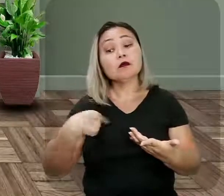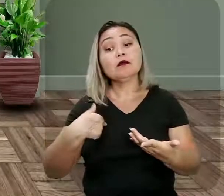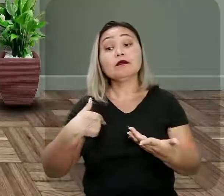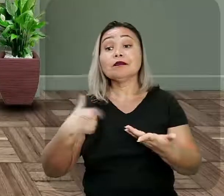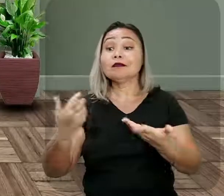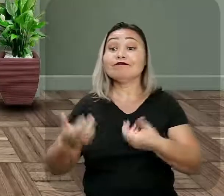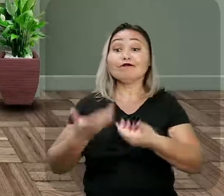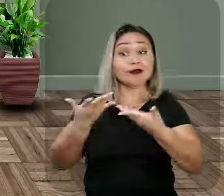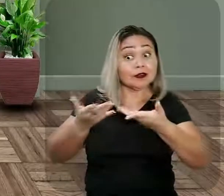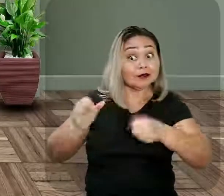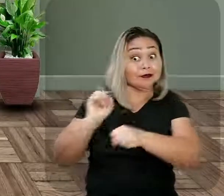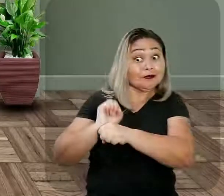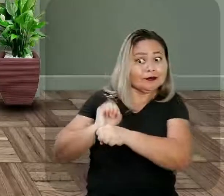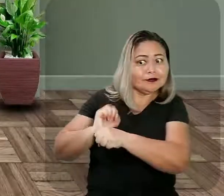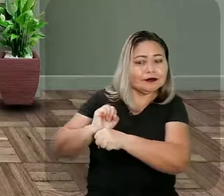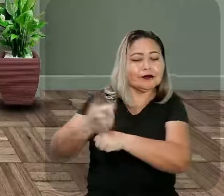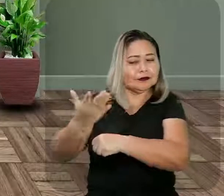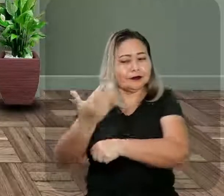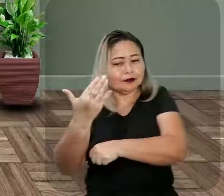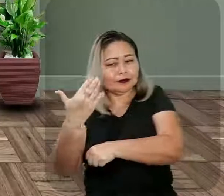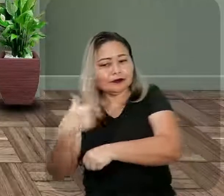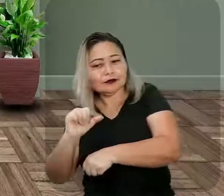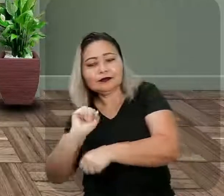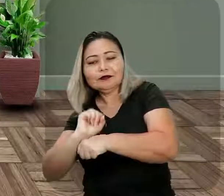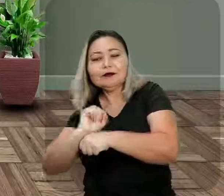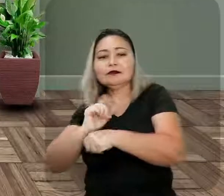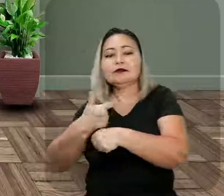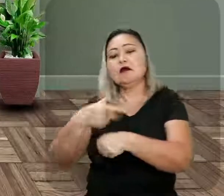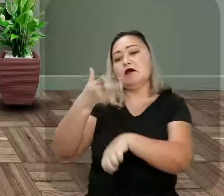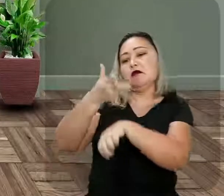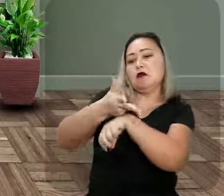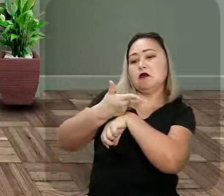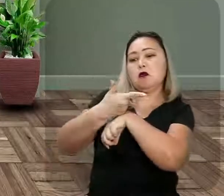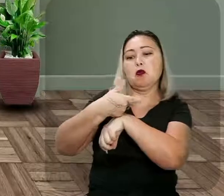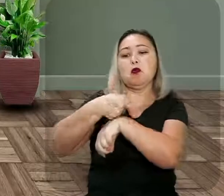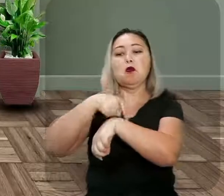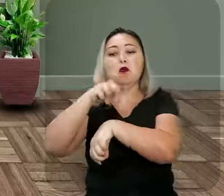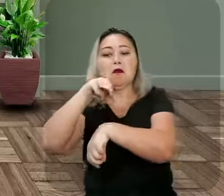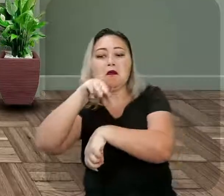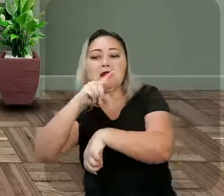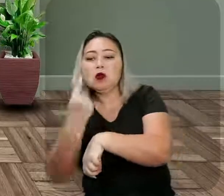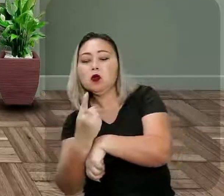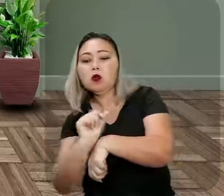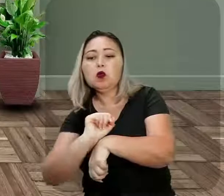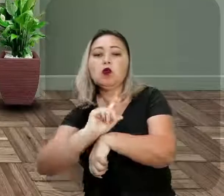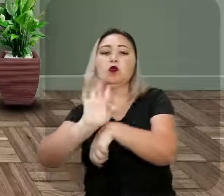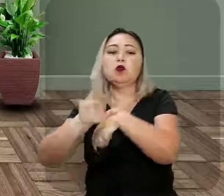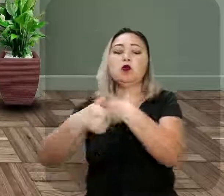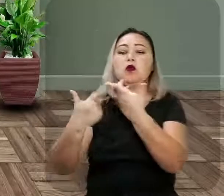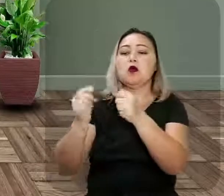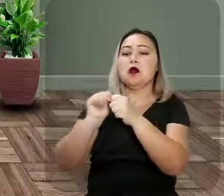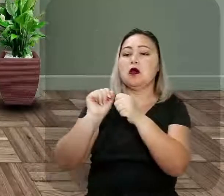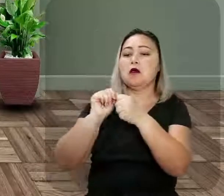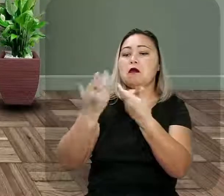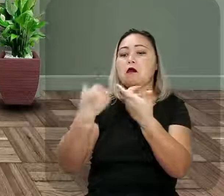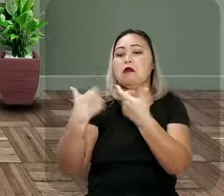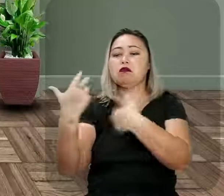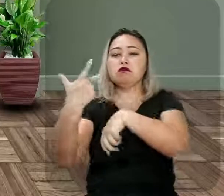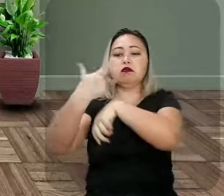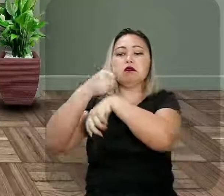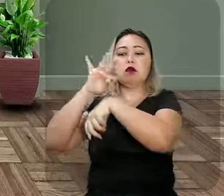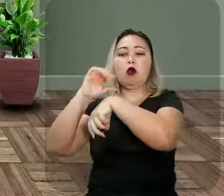expectativa e vamos aguardar, pode ser vídeo, vídeo minuto, né, pode ser um podcast,